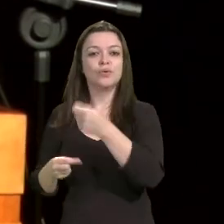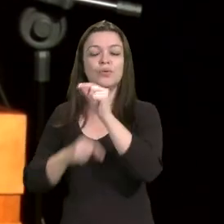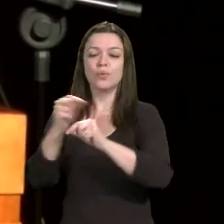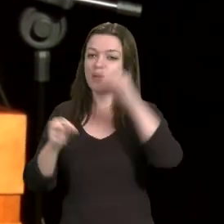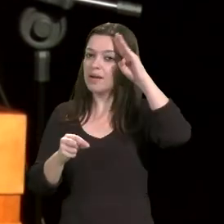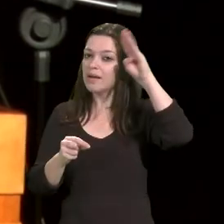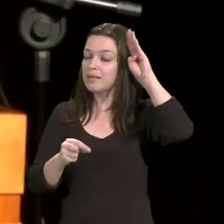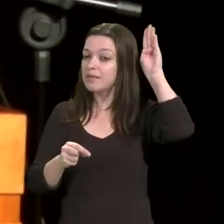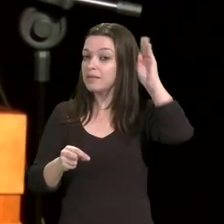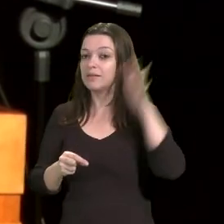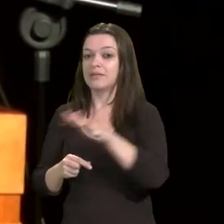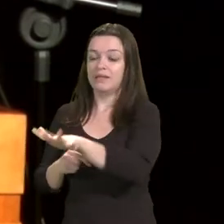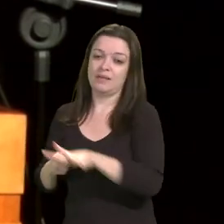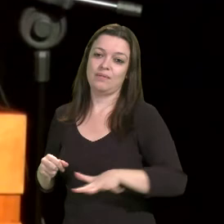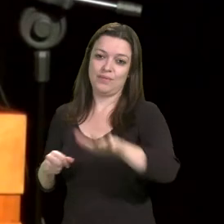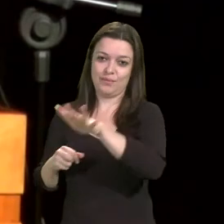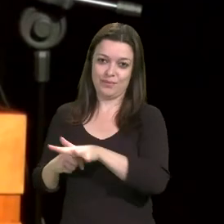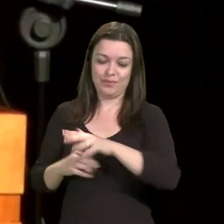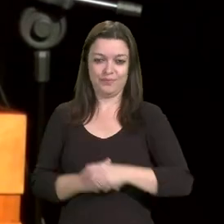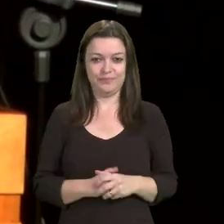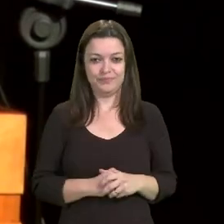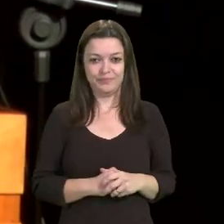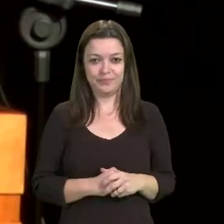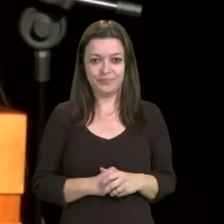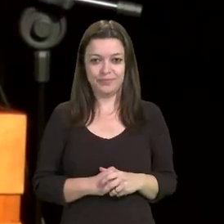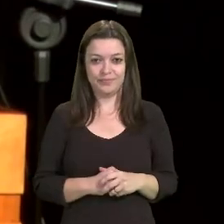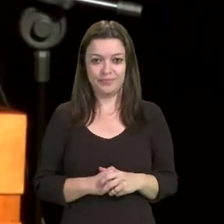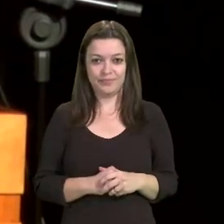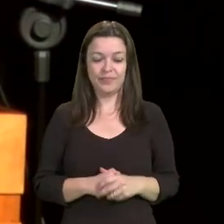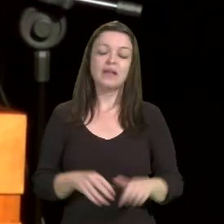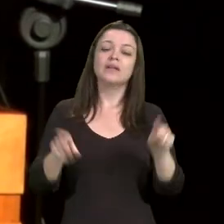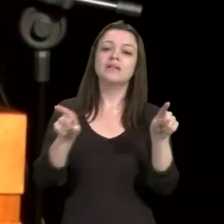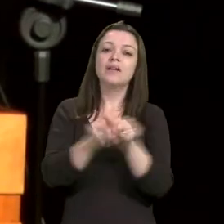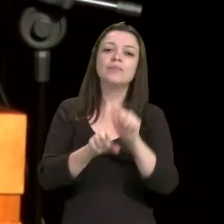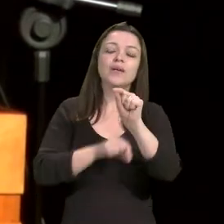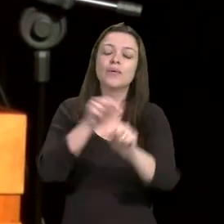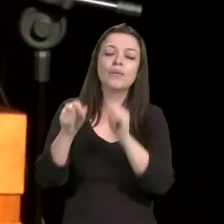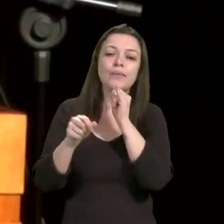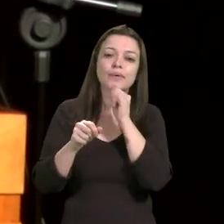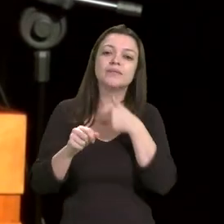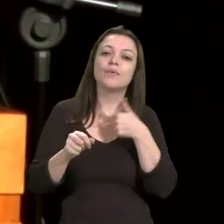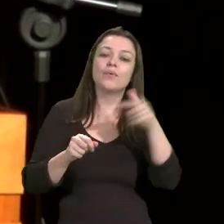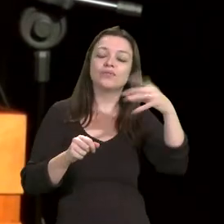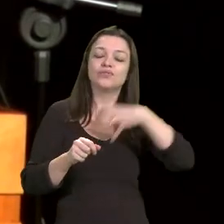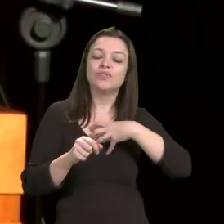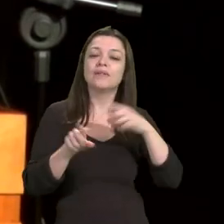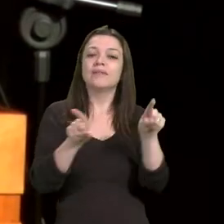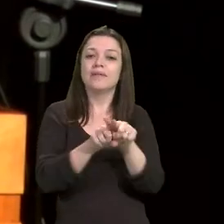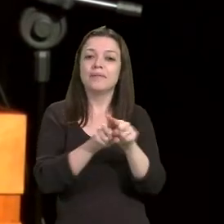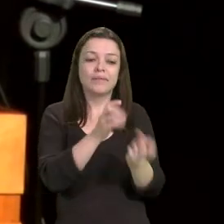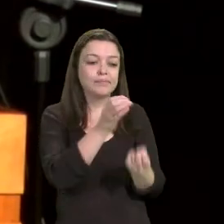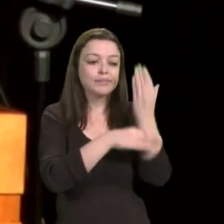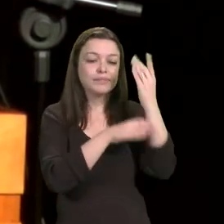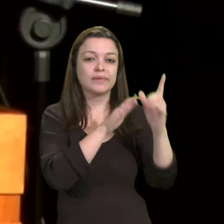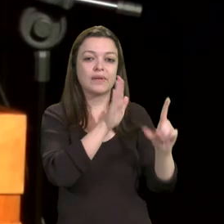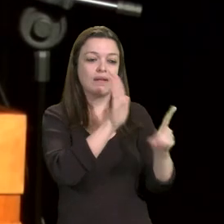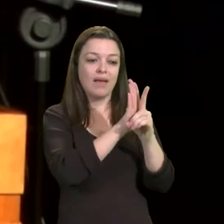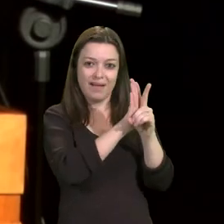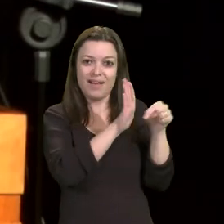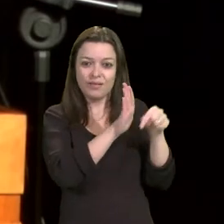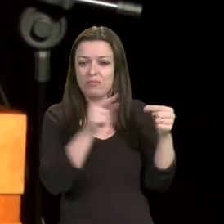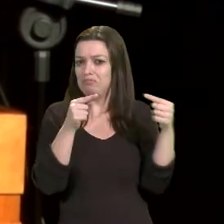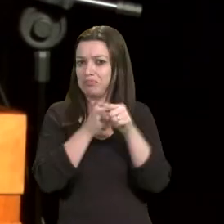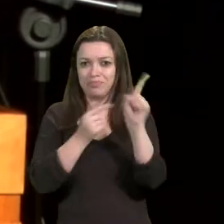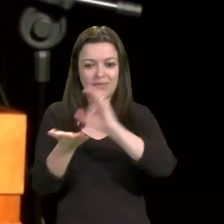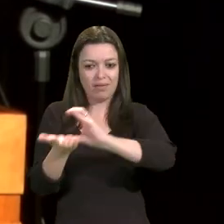universitário. Outra medida inconstitucional é o decreto, que extingue as